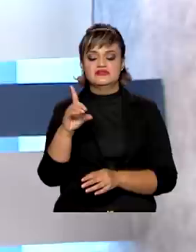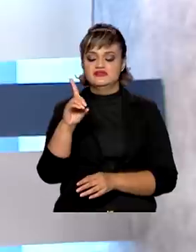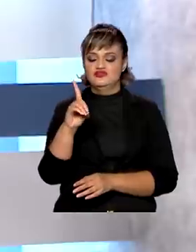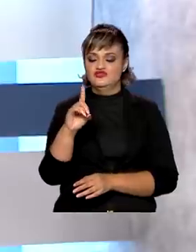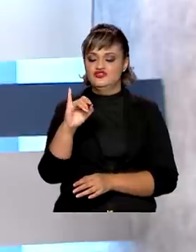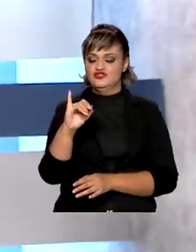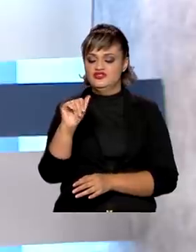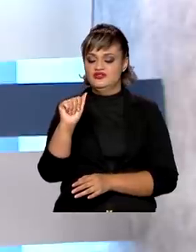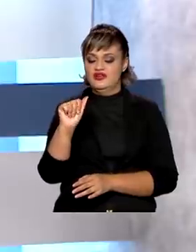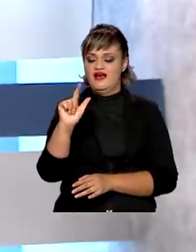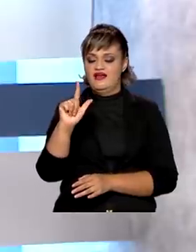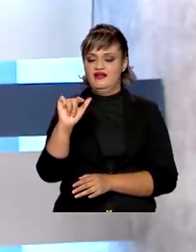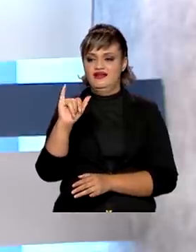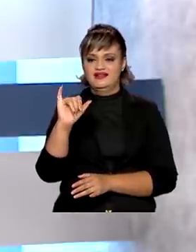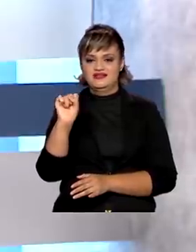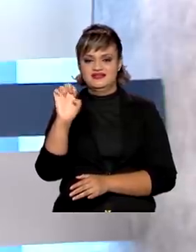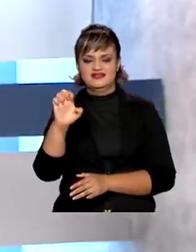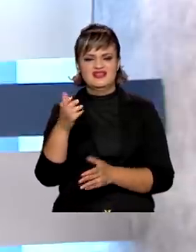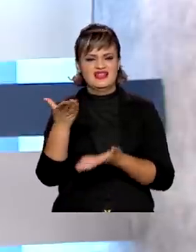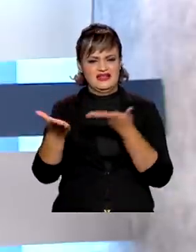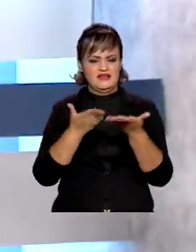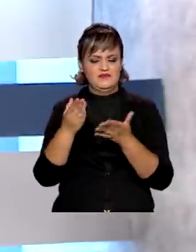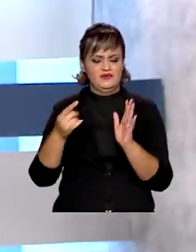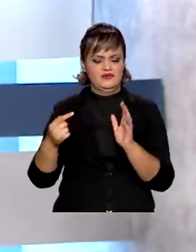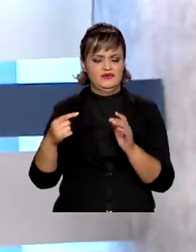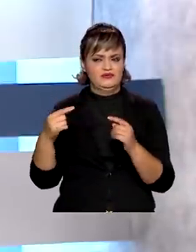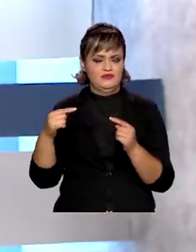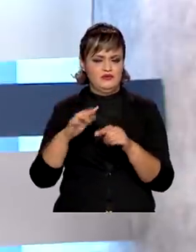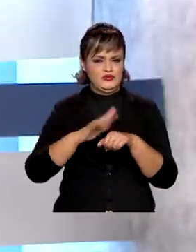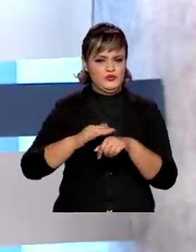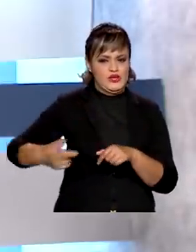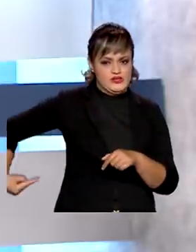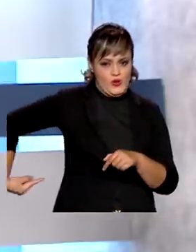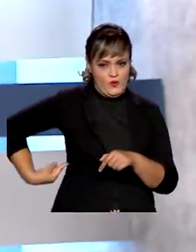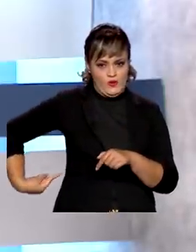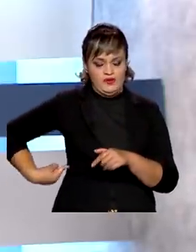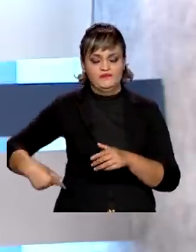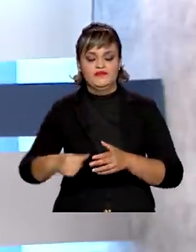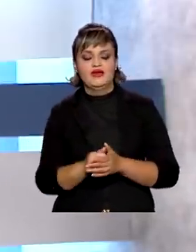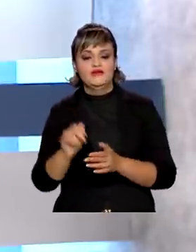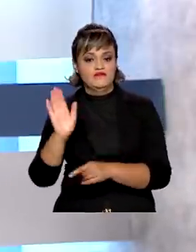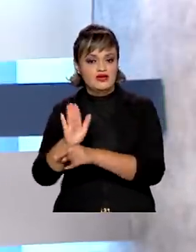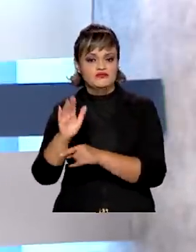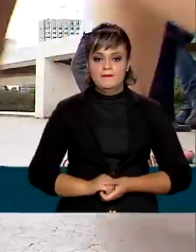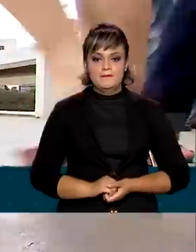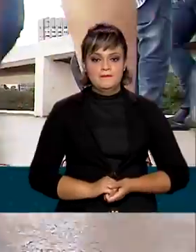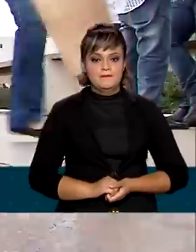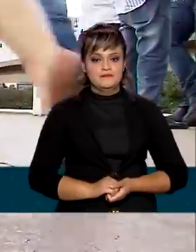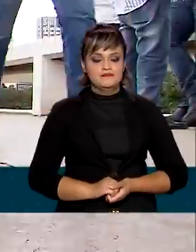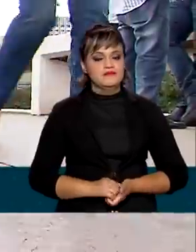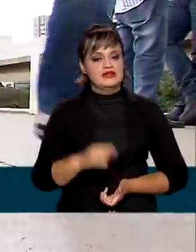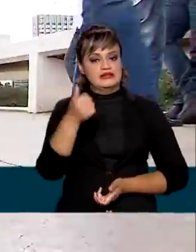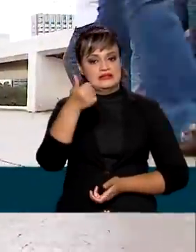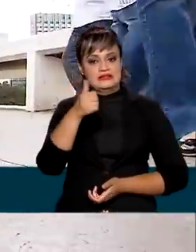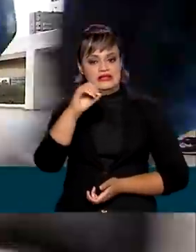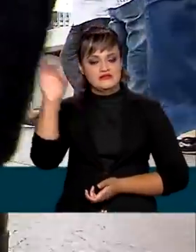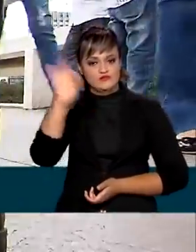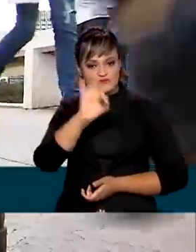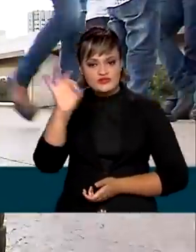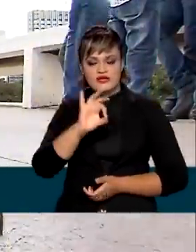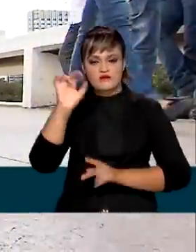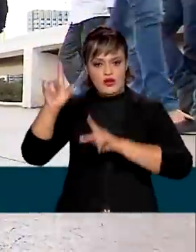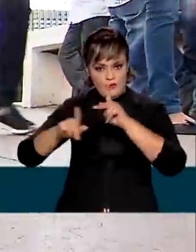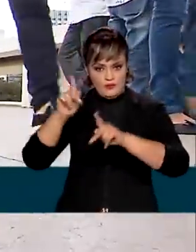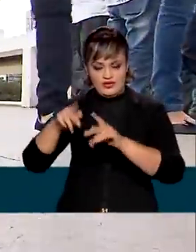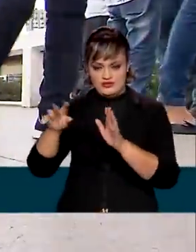diálise. A medida vai beneficiar mais de 184 mil brasileiros. Cerca de 10% da